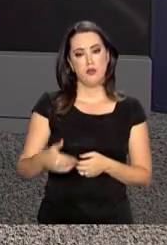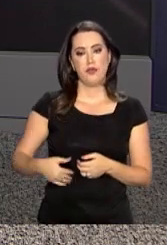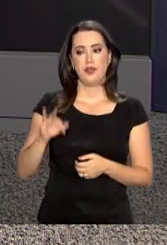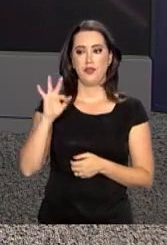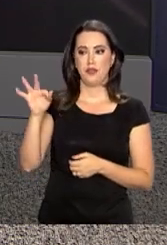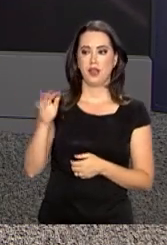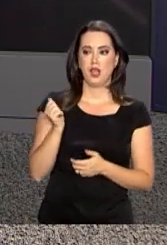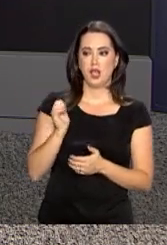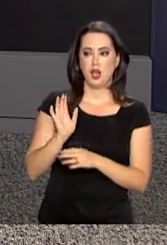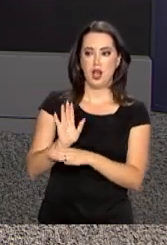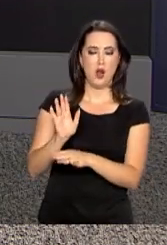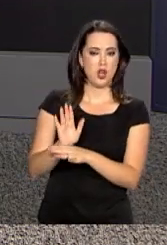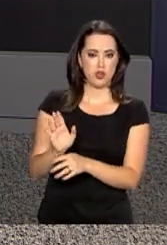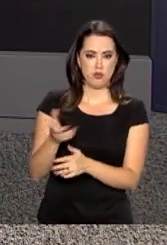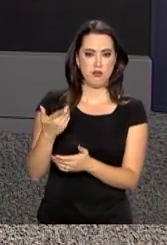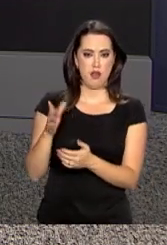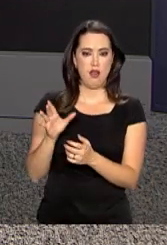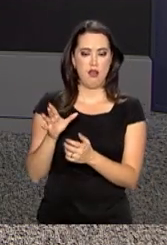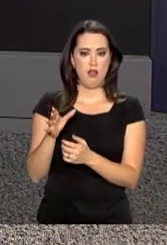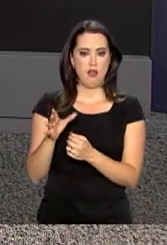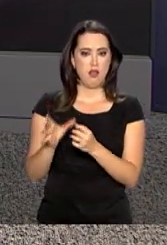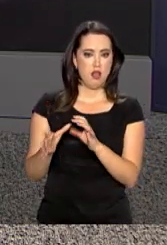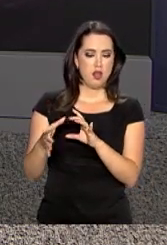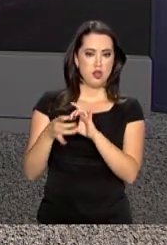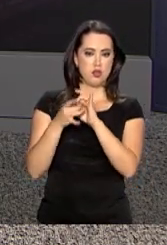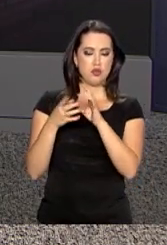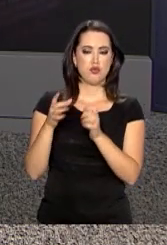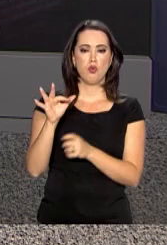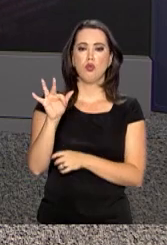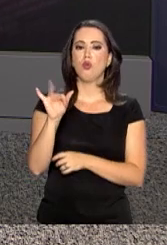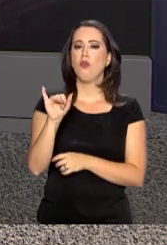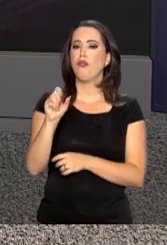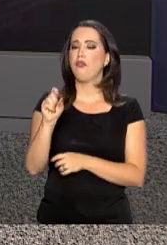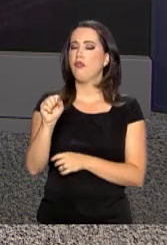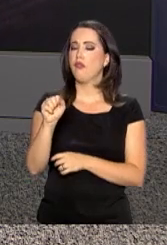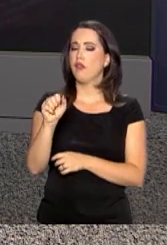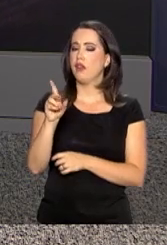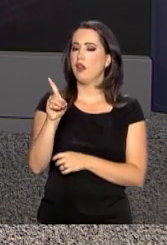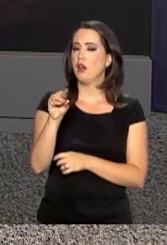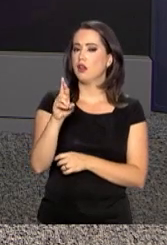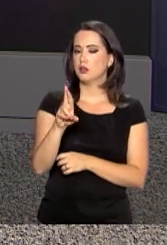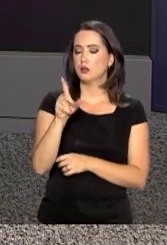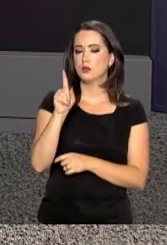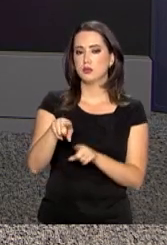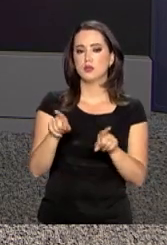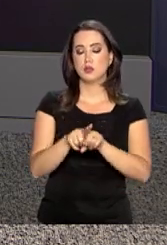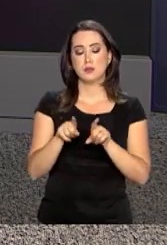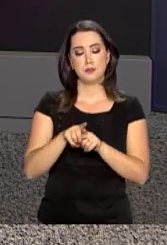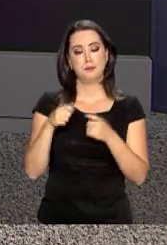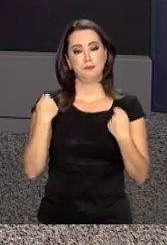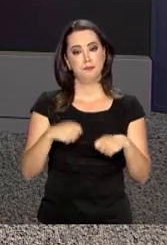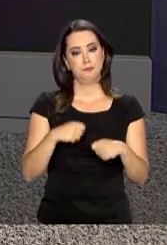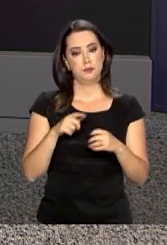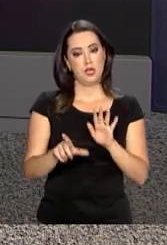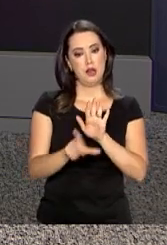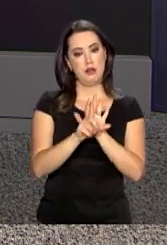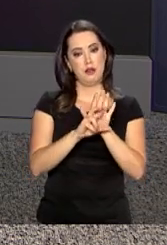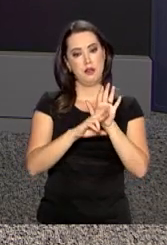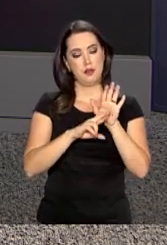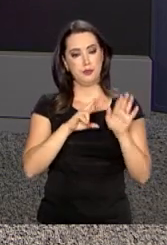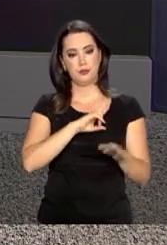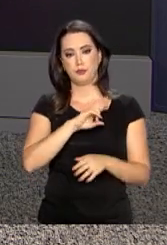como fiador desses empréstimos. Isto é também uma obrigação imposta pela Lei de